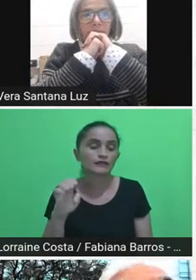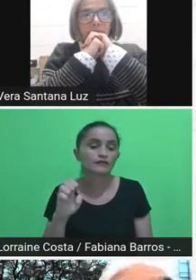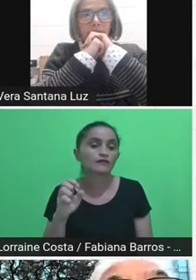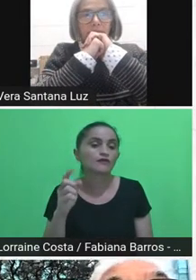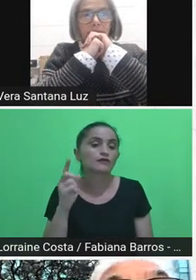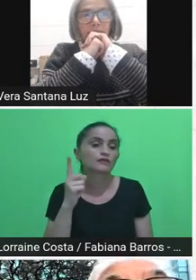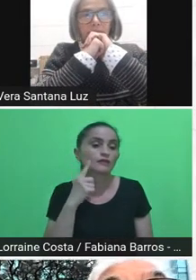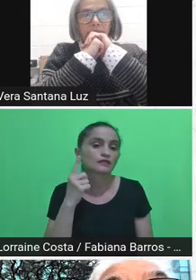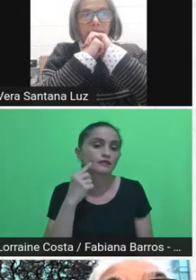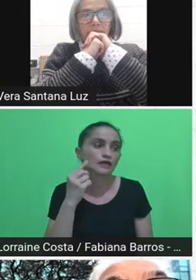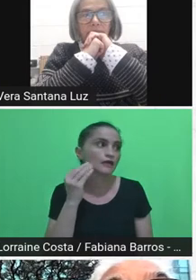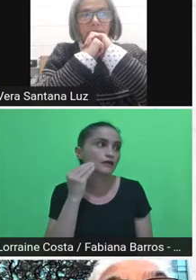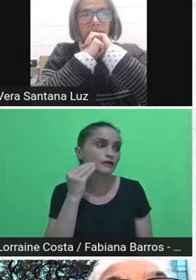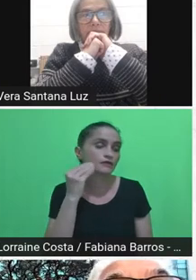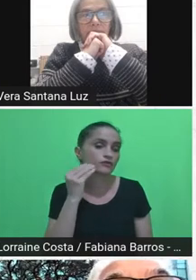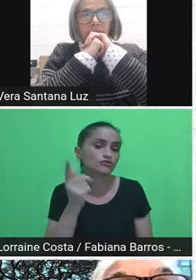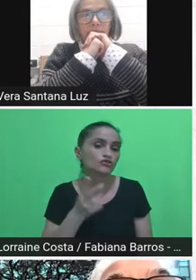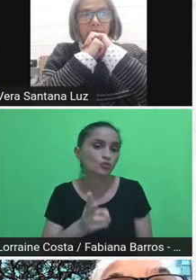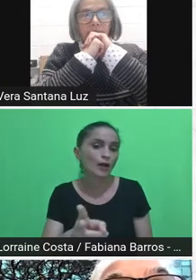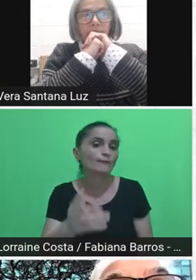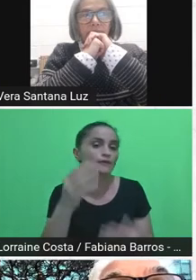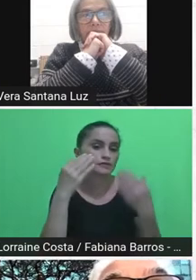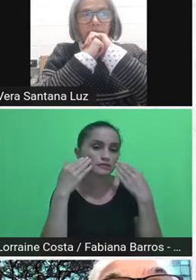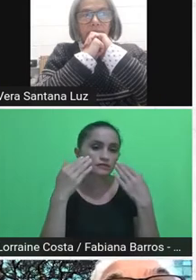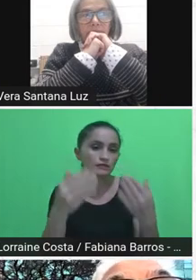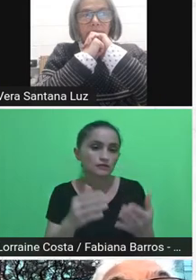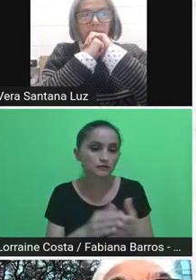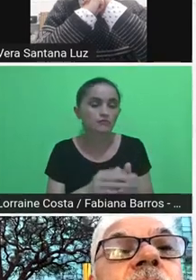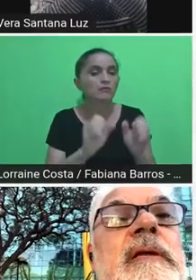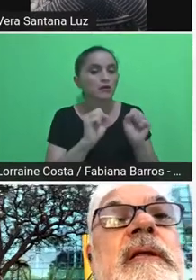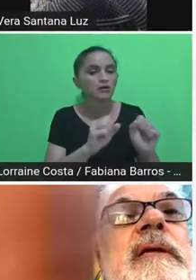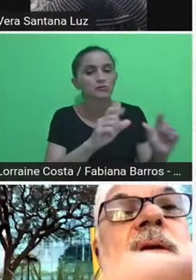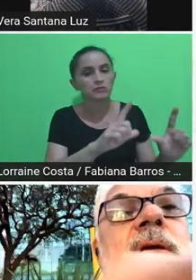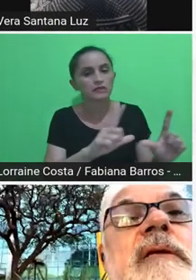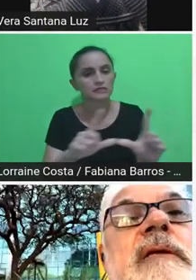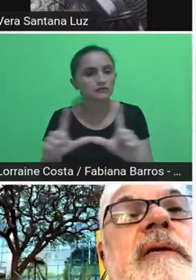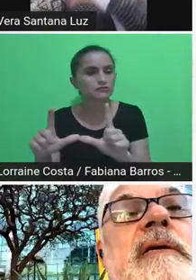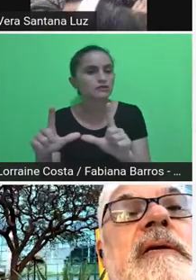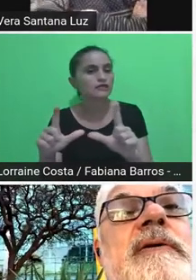sim. Aí o senhor pode pedir para eu passar, tá bom? Pode pode passar, então. Está certo.